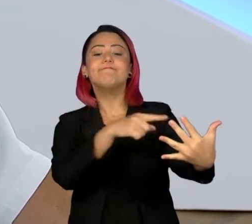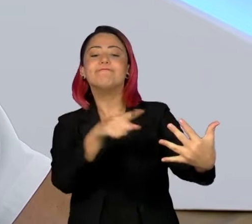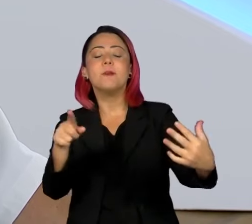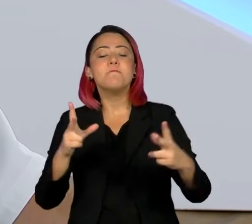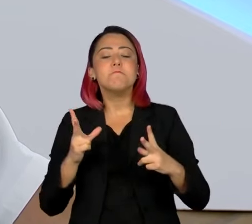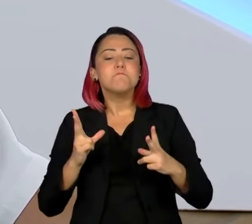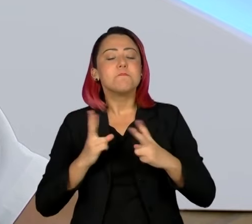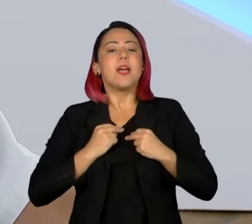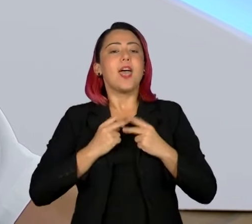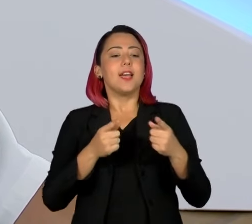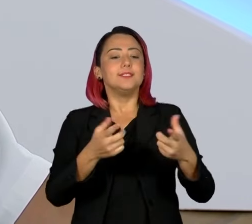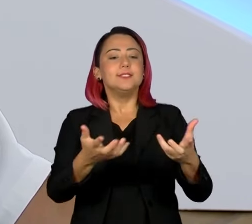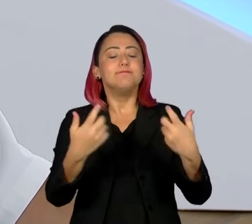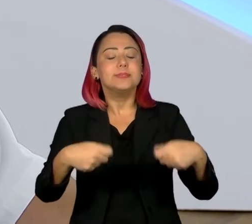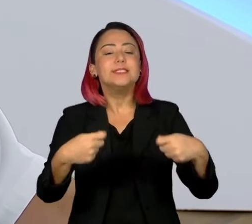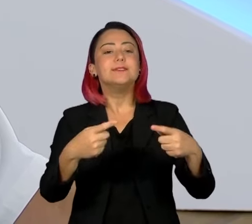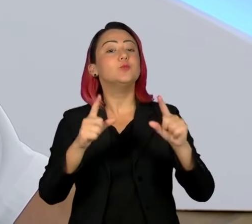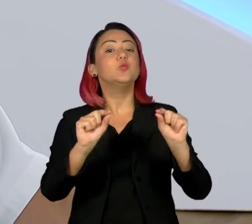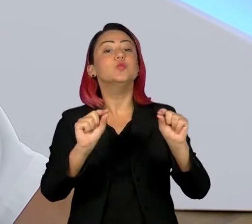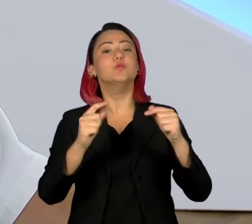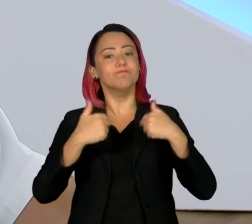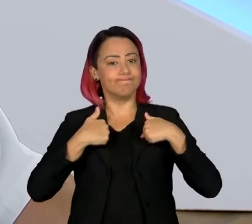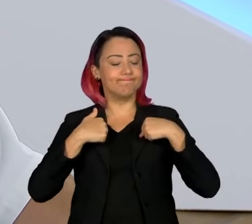por qualquer pessoa que se aproxima de mim.